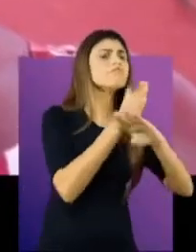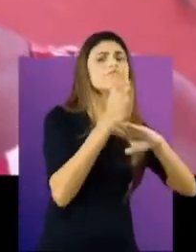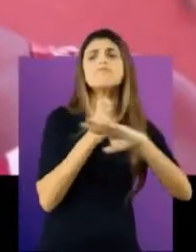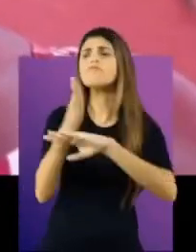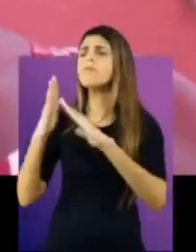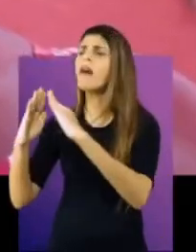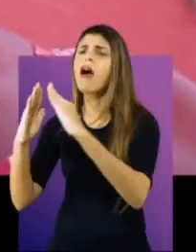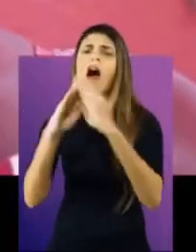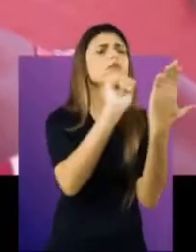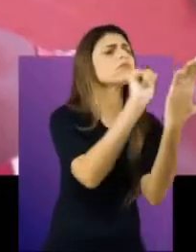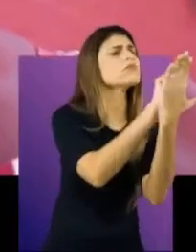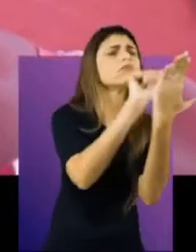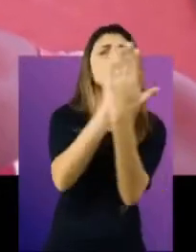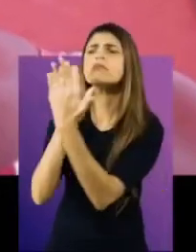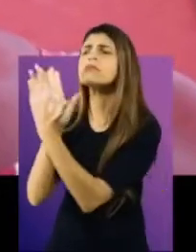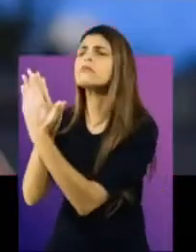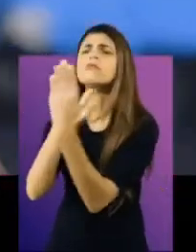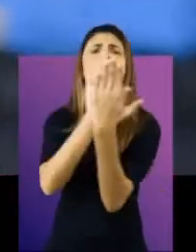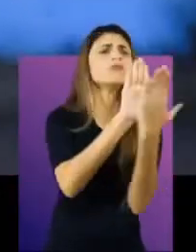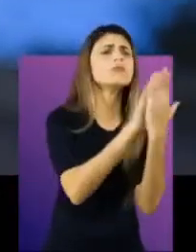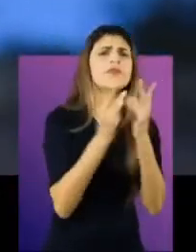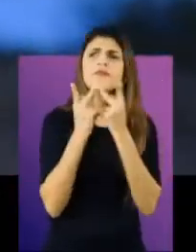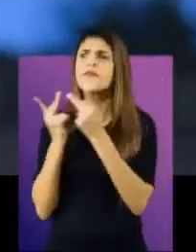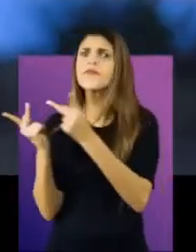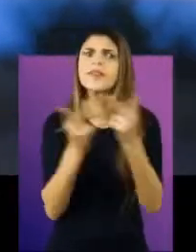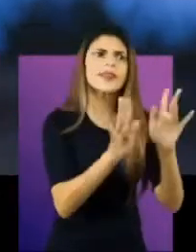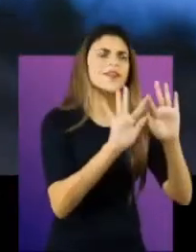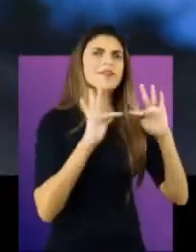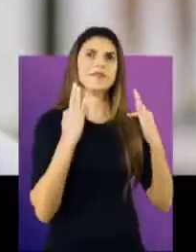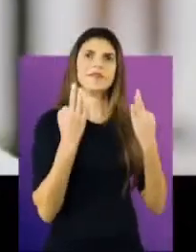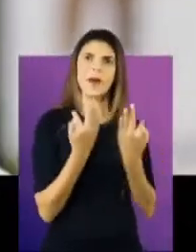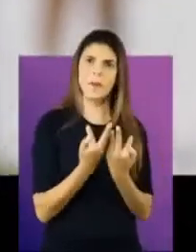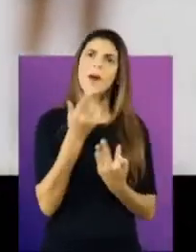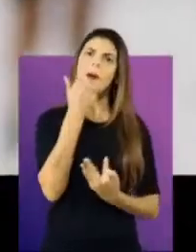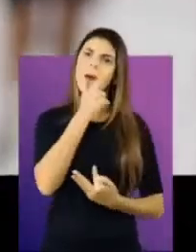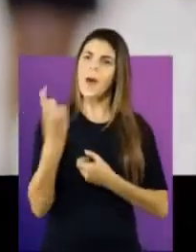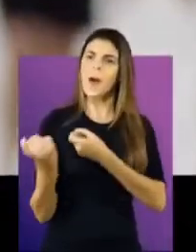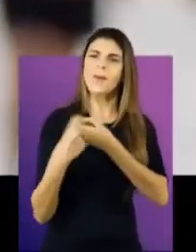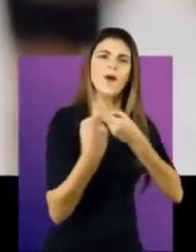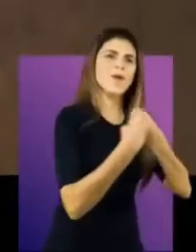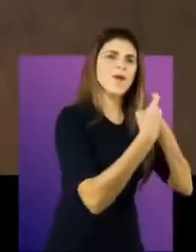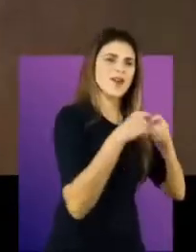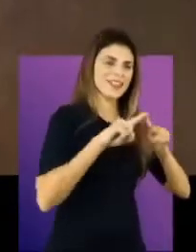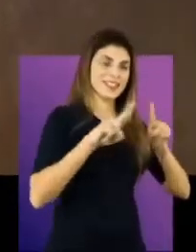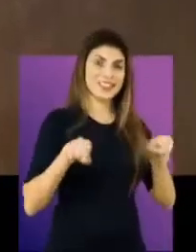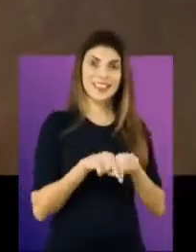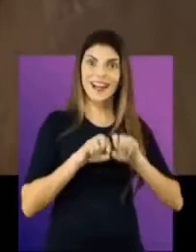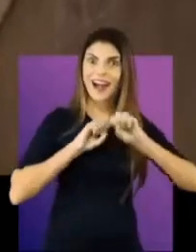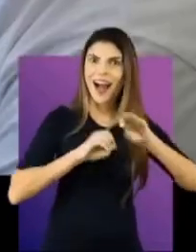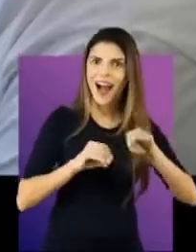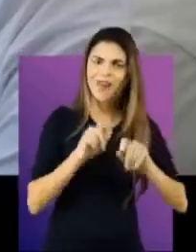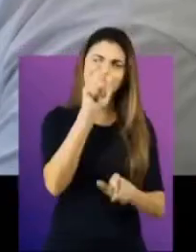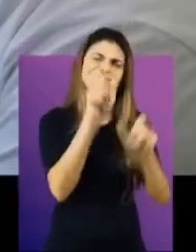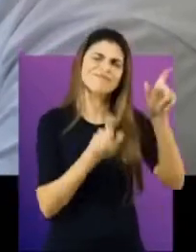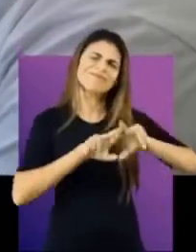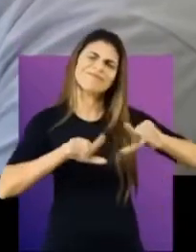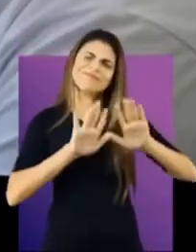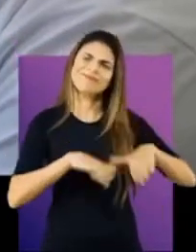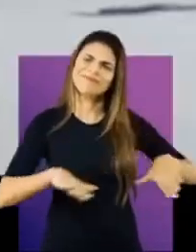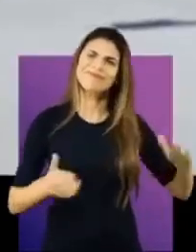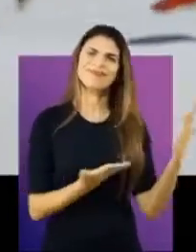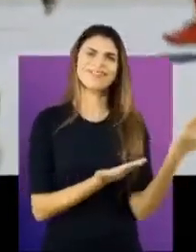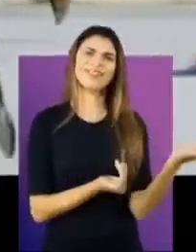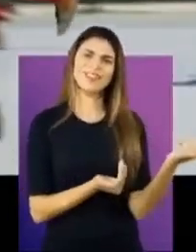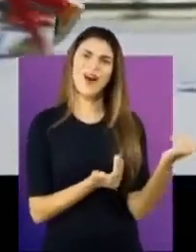assistentes sociais, indo de casa em casa, de porta em porta, visitando as famílias e trazendo de volta para a sala